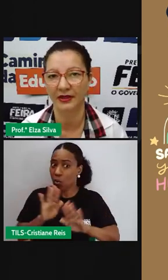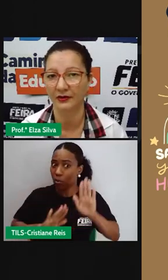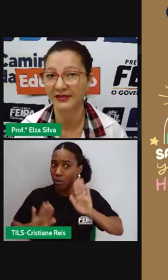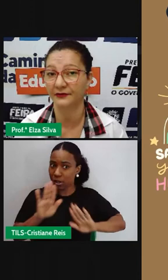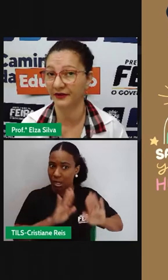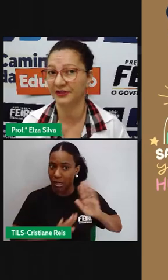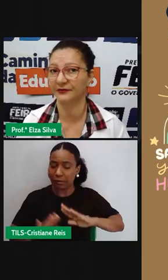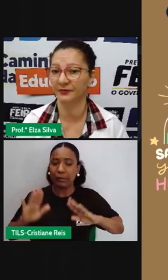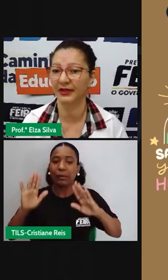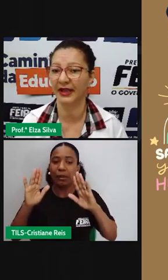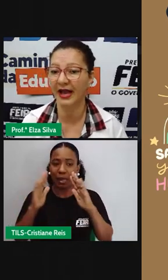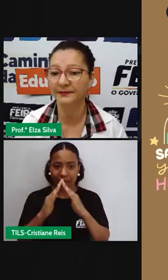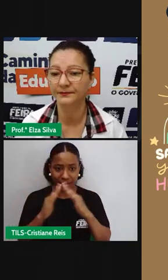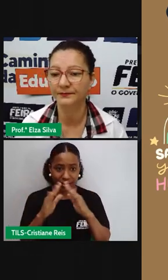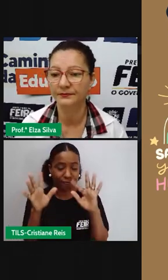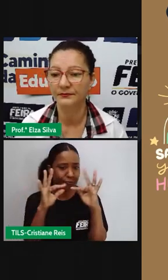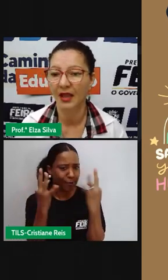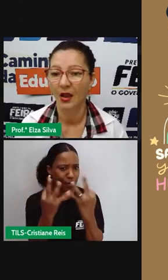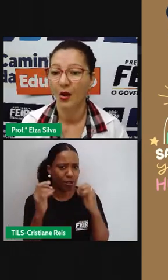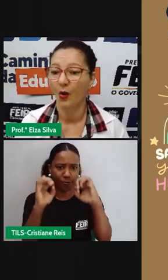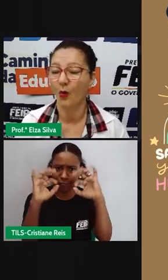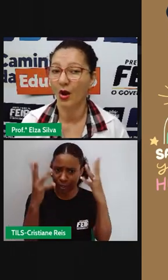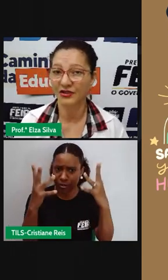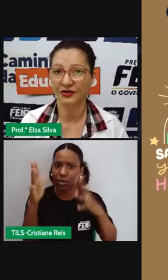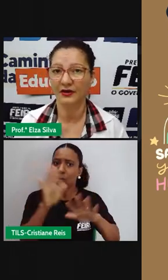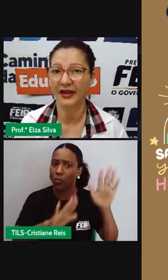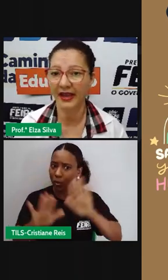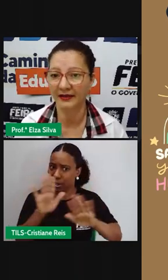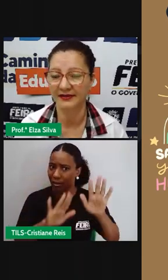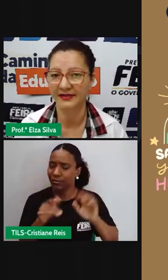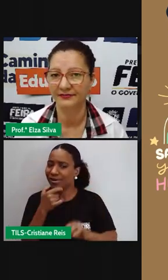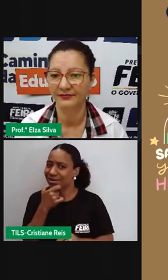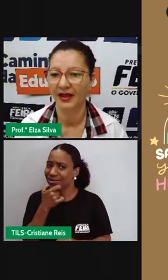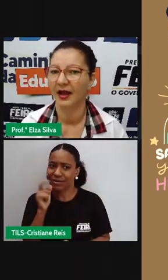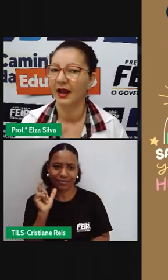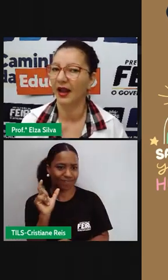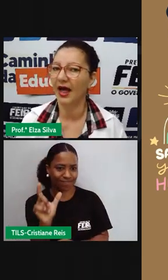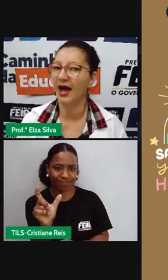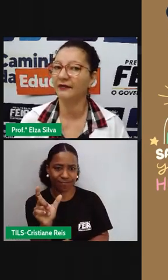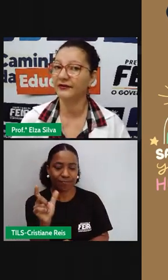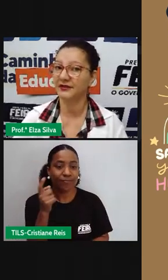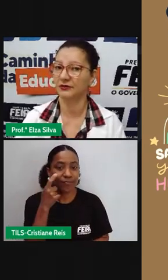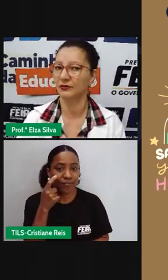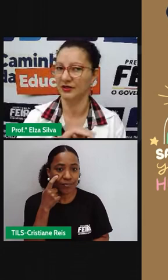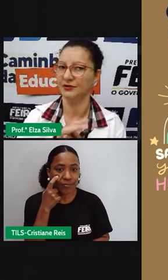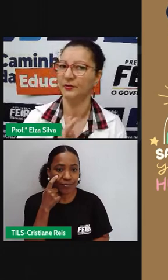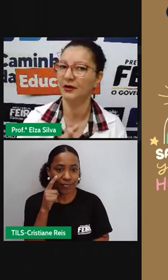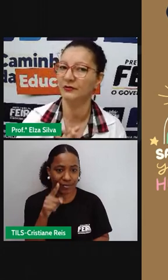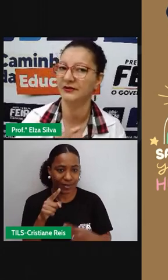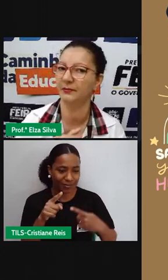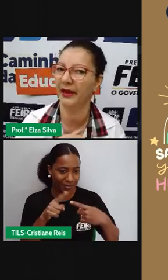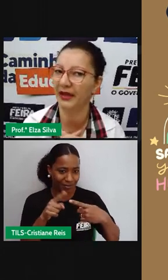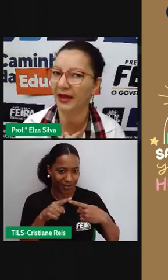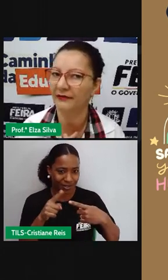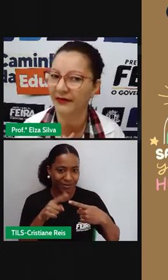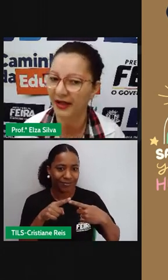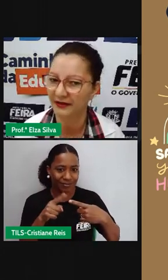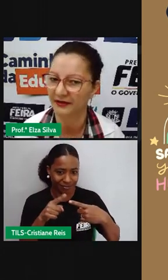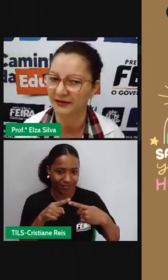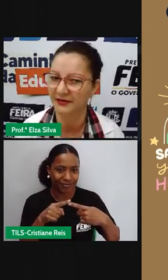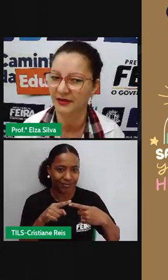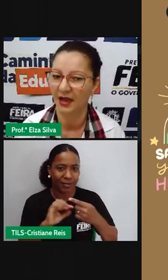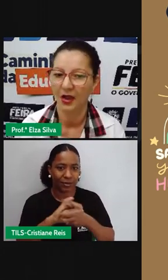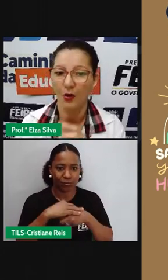maneira alguma na nossa festa familiar. Wash your hands. Lave suas mãos bem